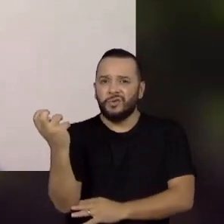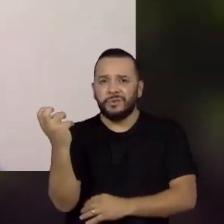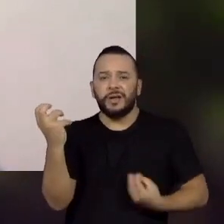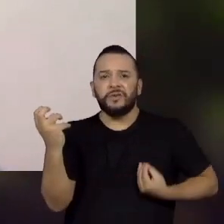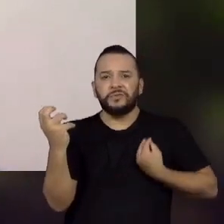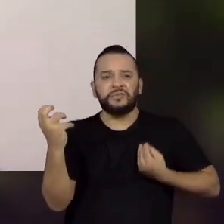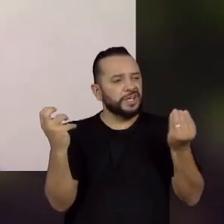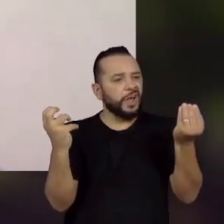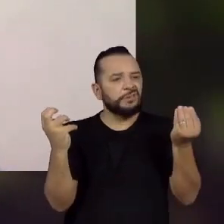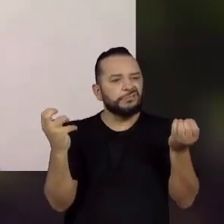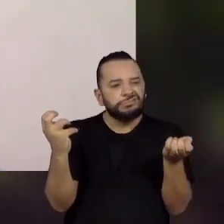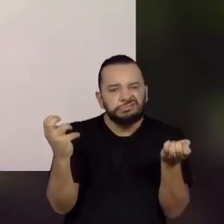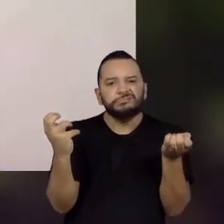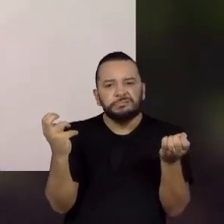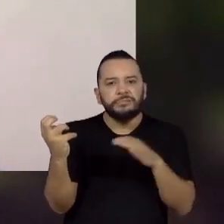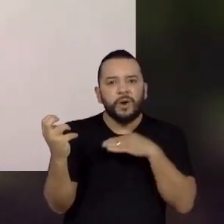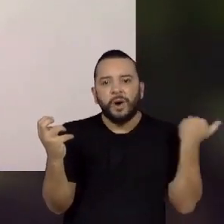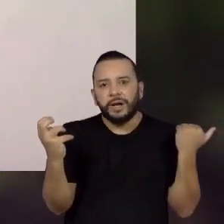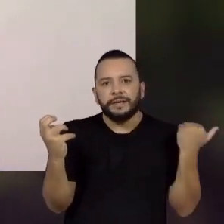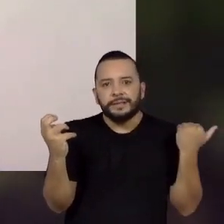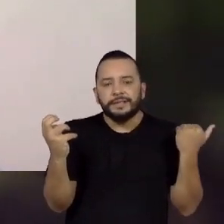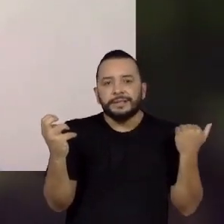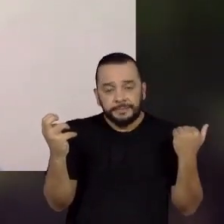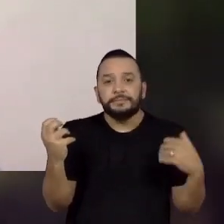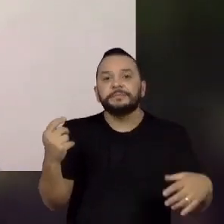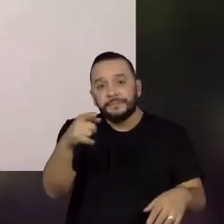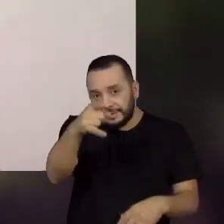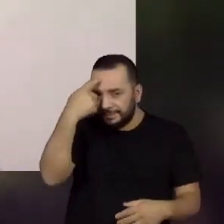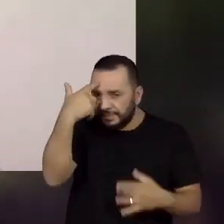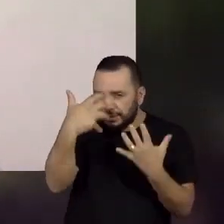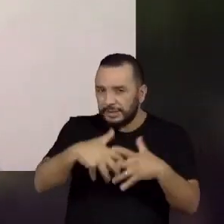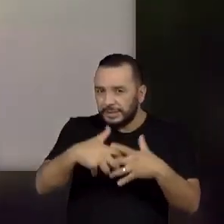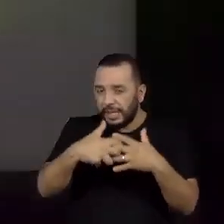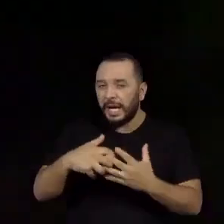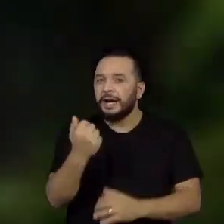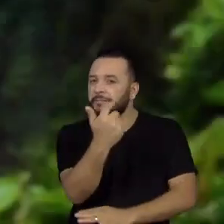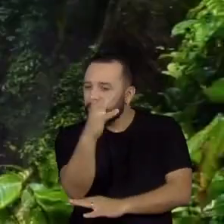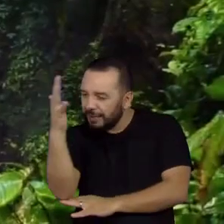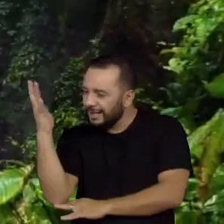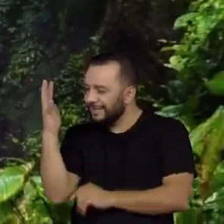Cada ser humano desse planeta tem que pensar isso com muita seriedade.